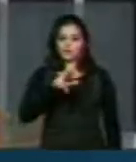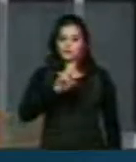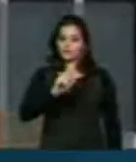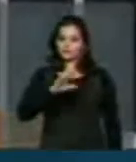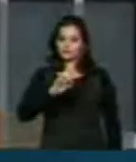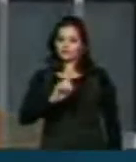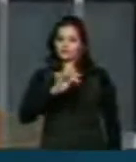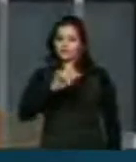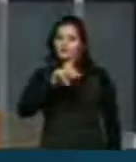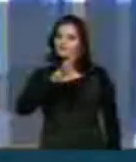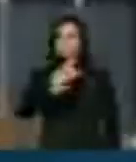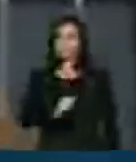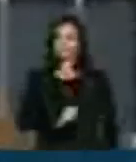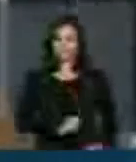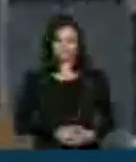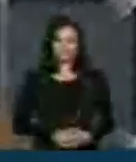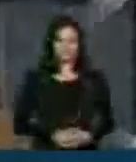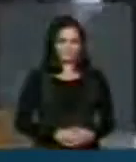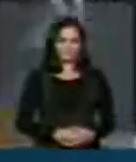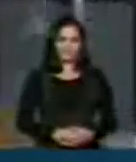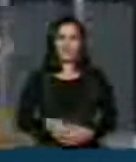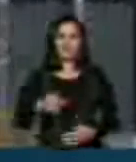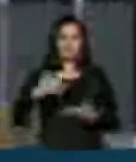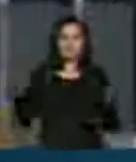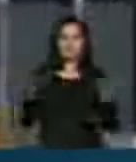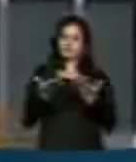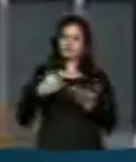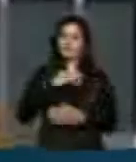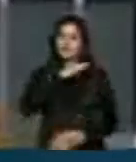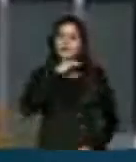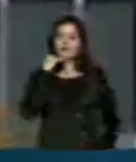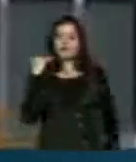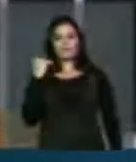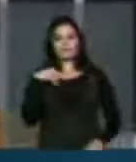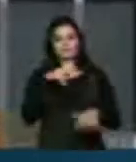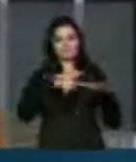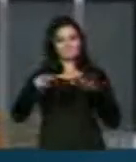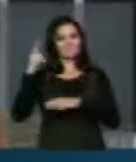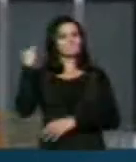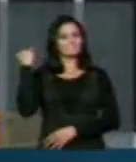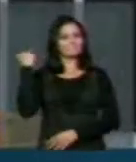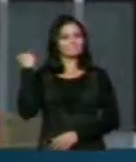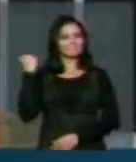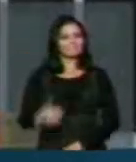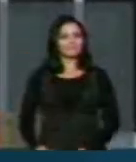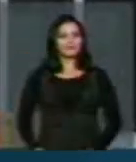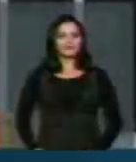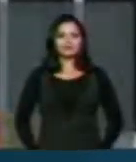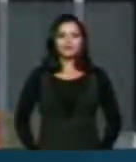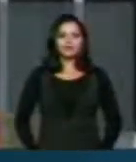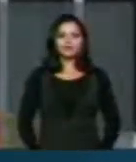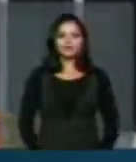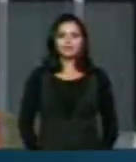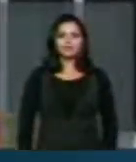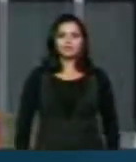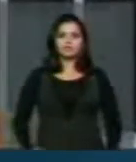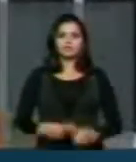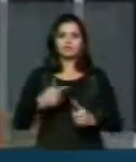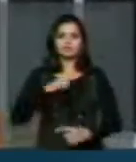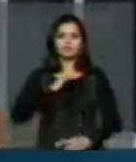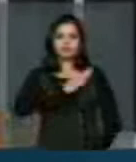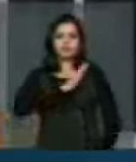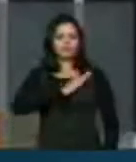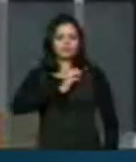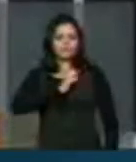nos deixou fisicamente na semana passada ao ter um infarto